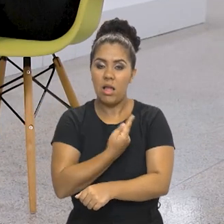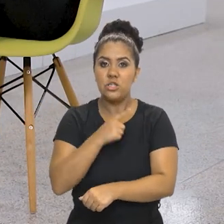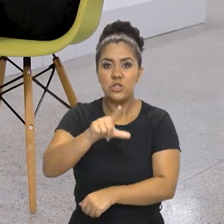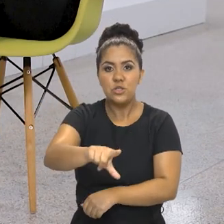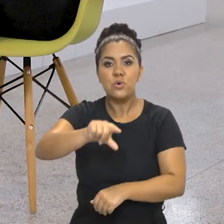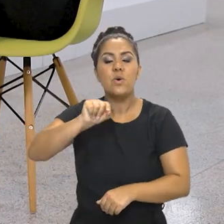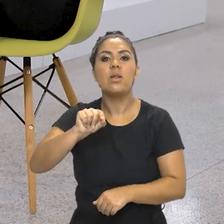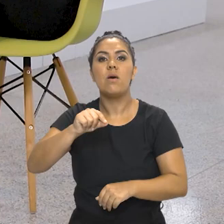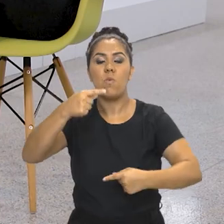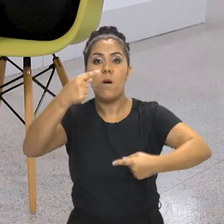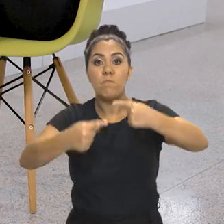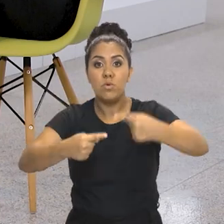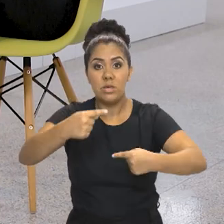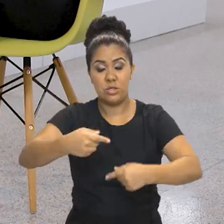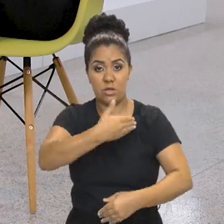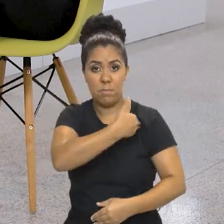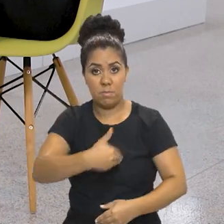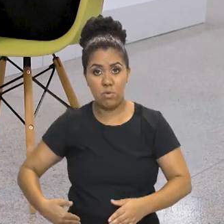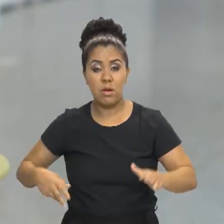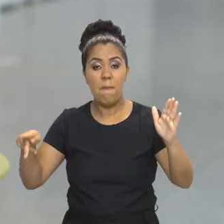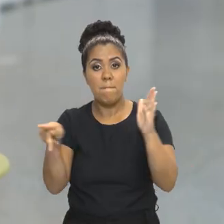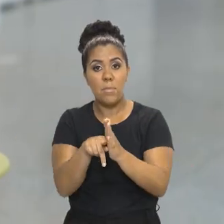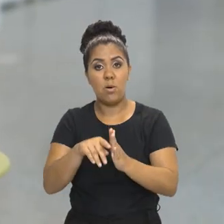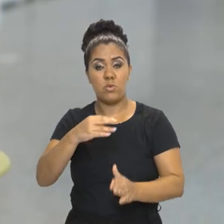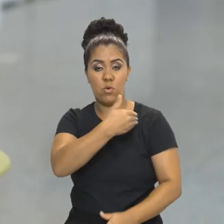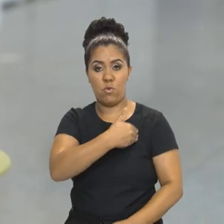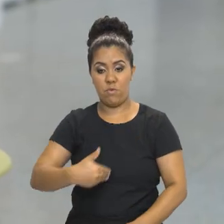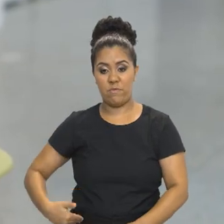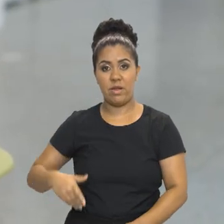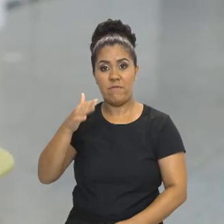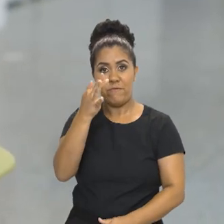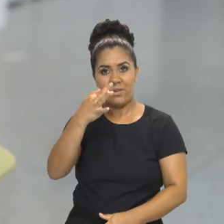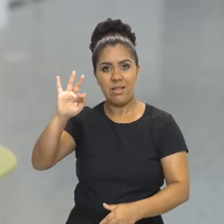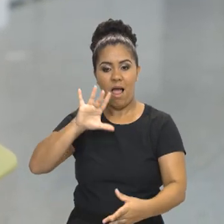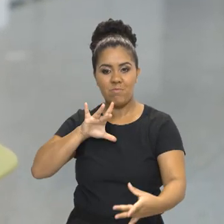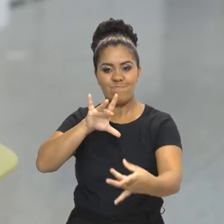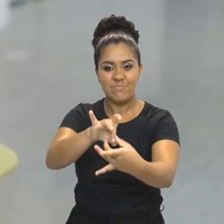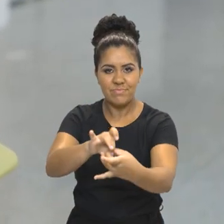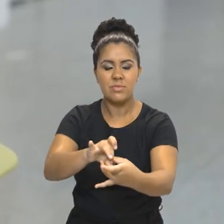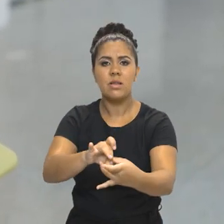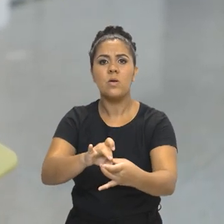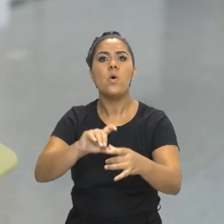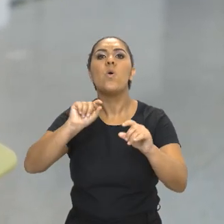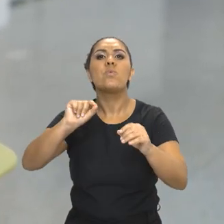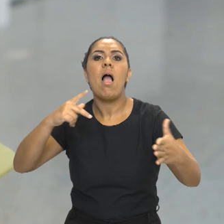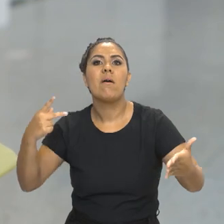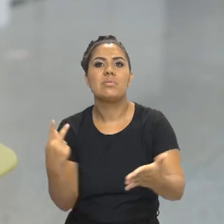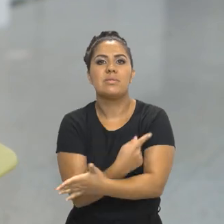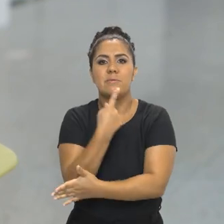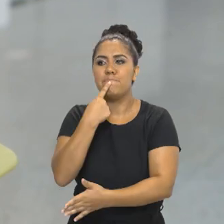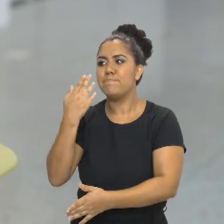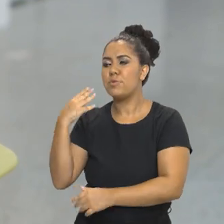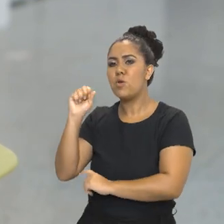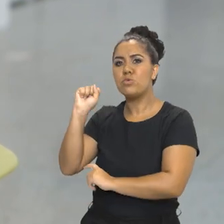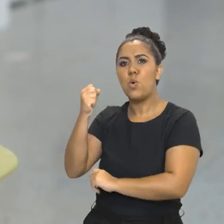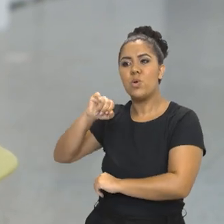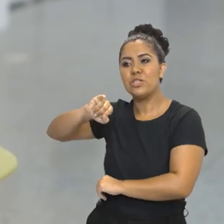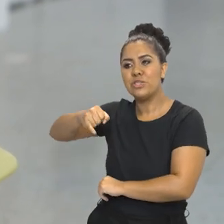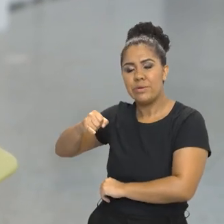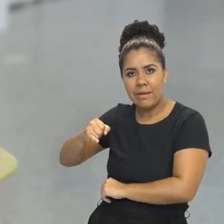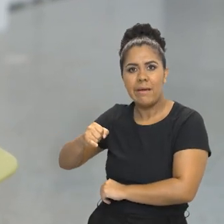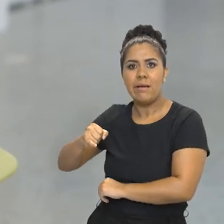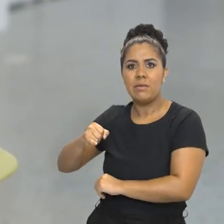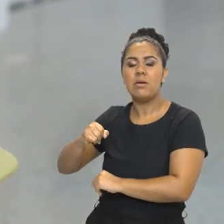com as políticas públicas do governo federal, com o que aconteceu no 8 de janeiro. A necessidade que a gente tem, depois dos últimos